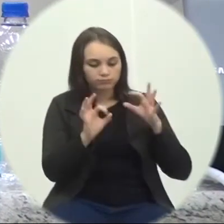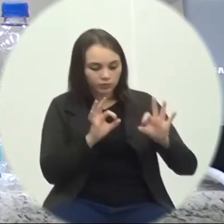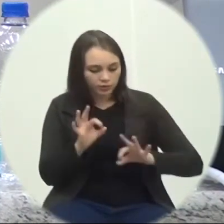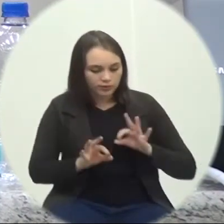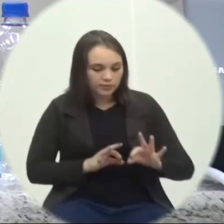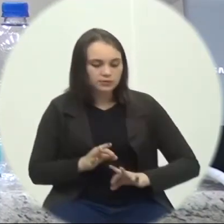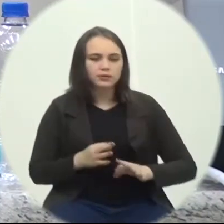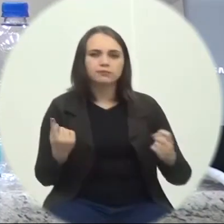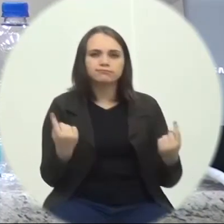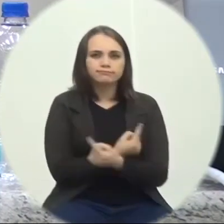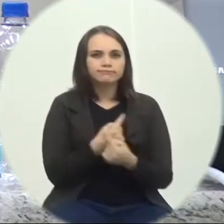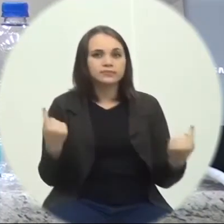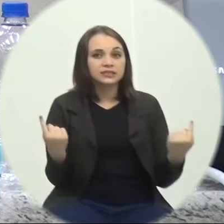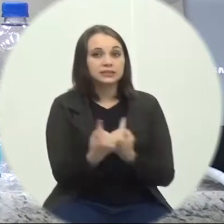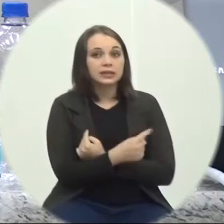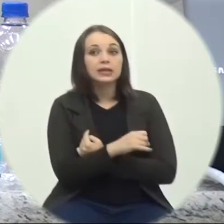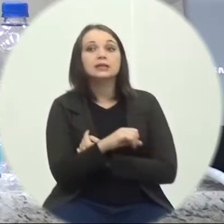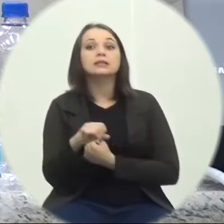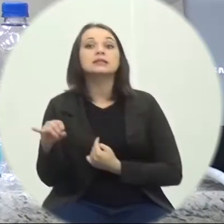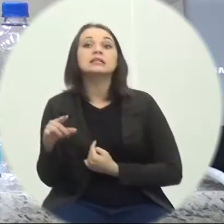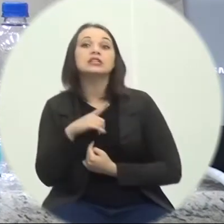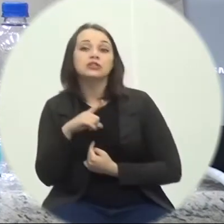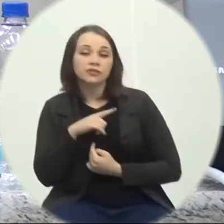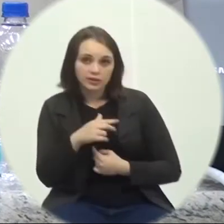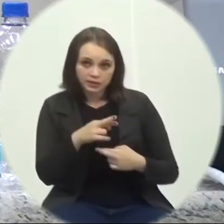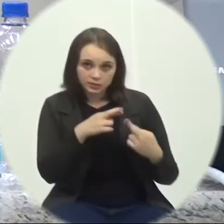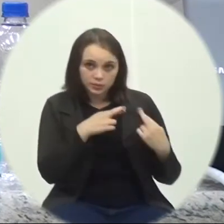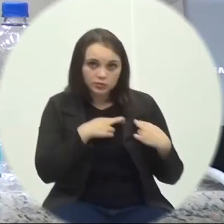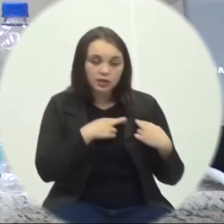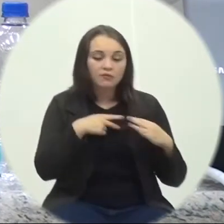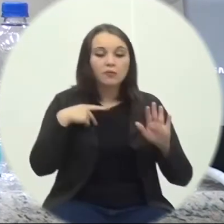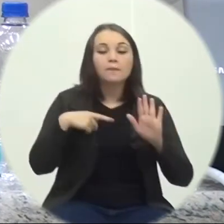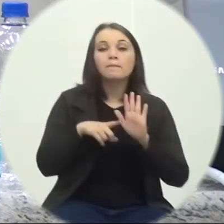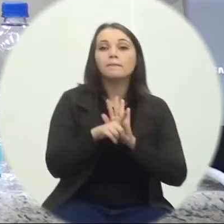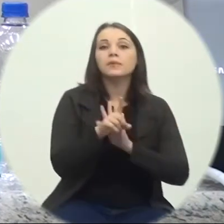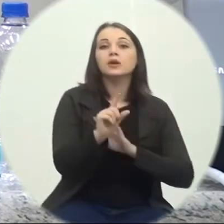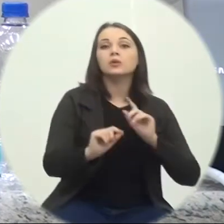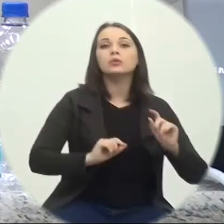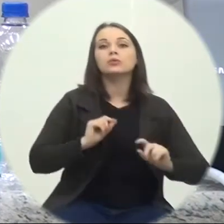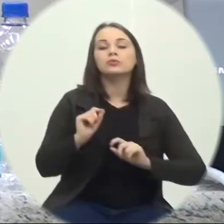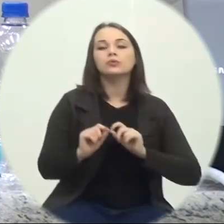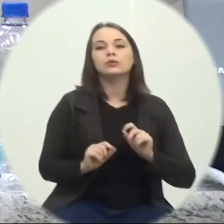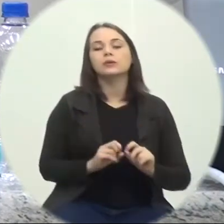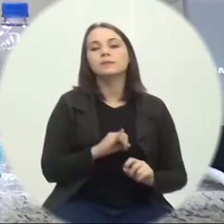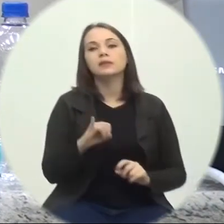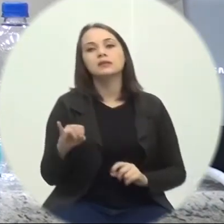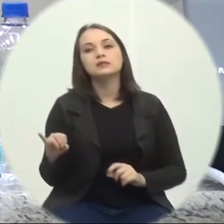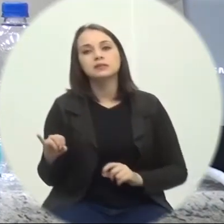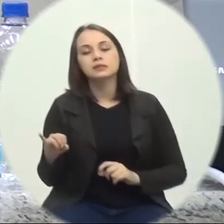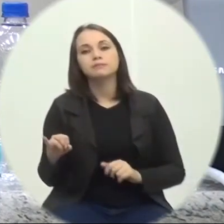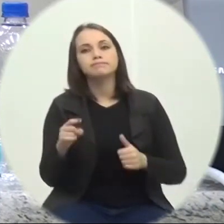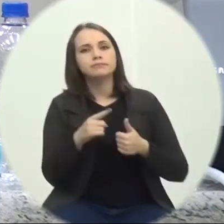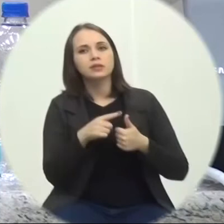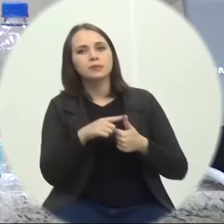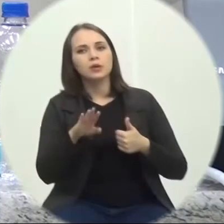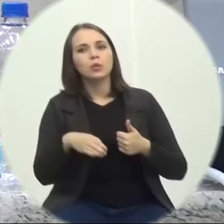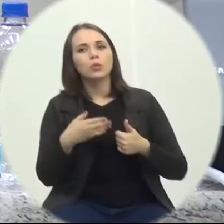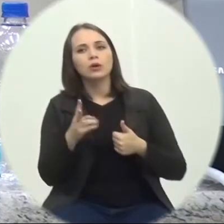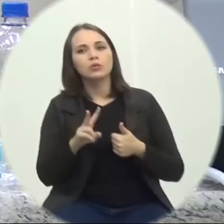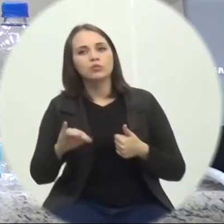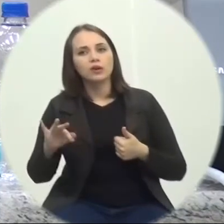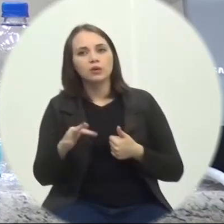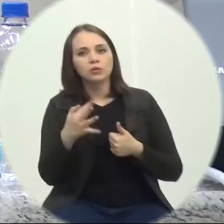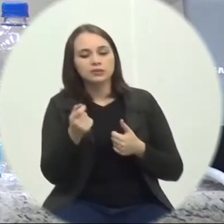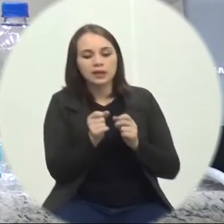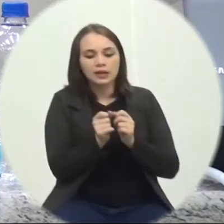Supracitado Caso a Resposta Seja Positiva Questionando-se Ainda Primeiro Quando será Realizada A